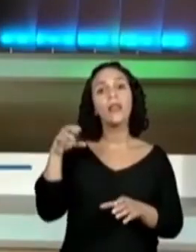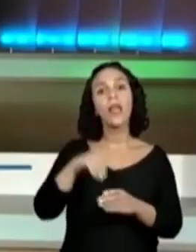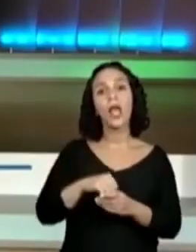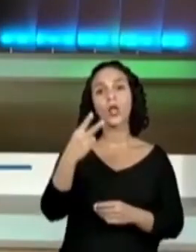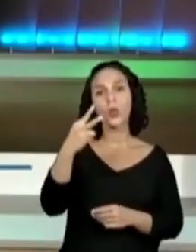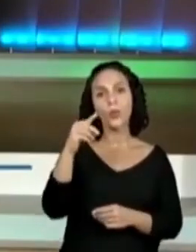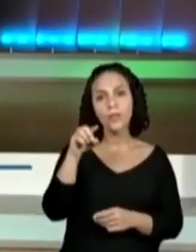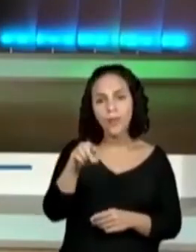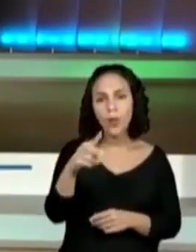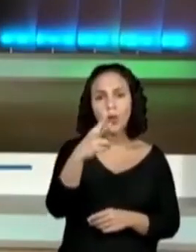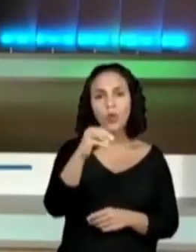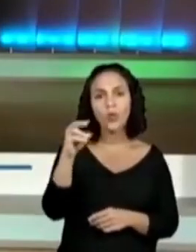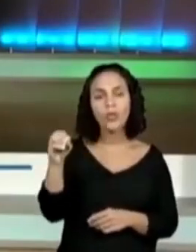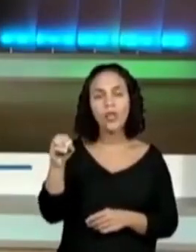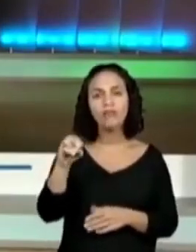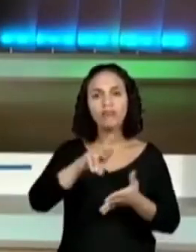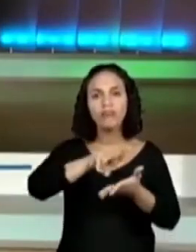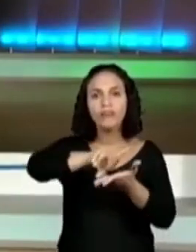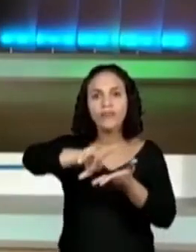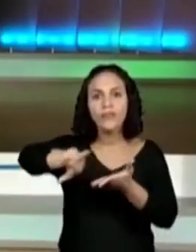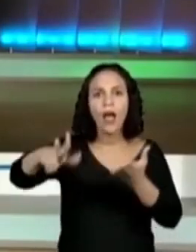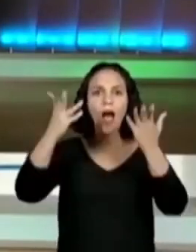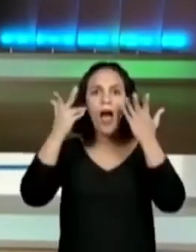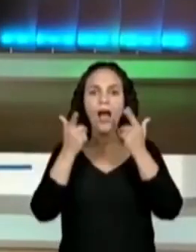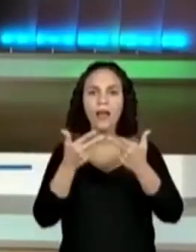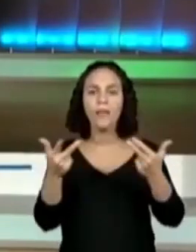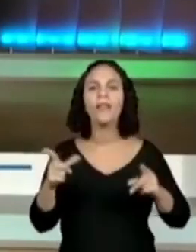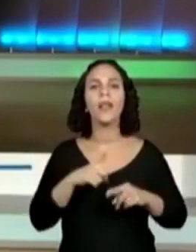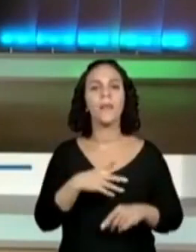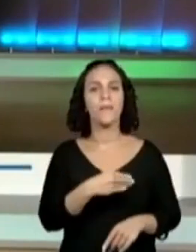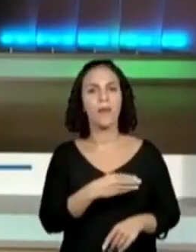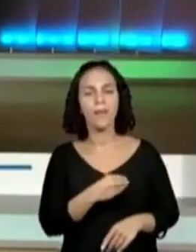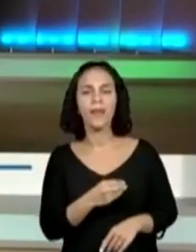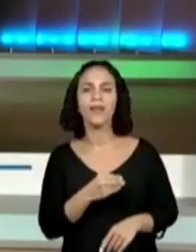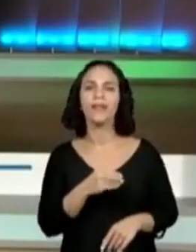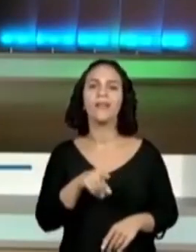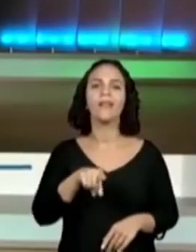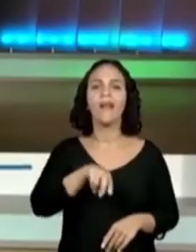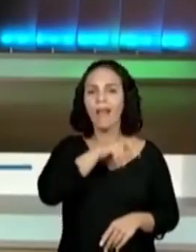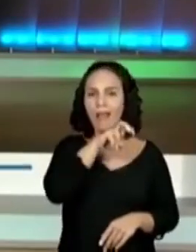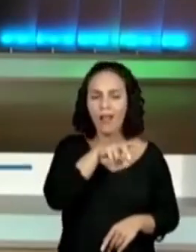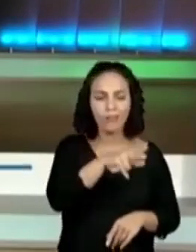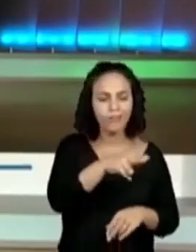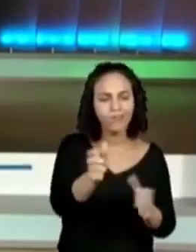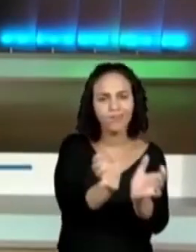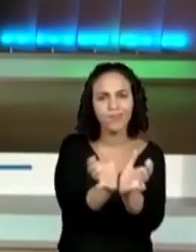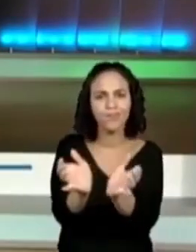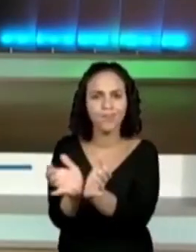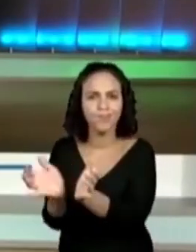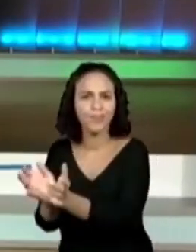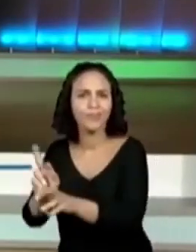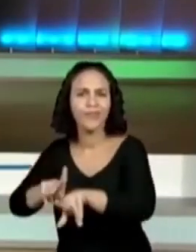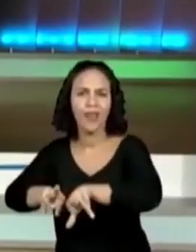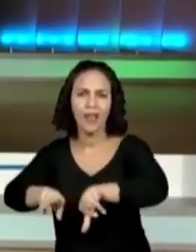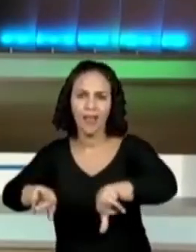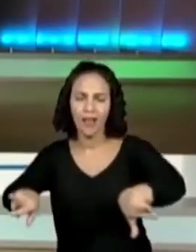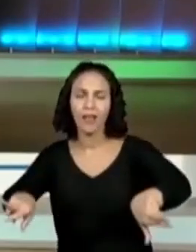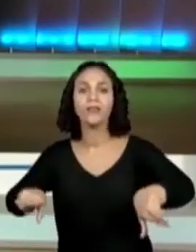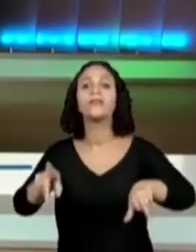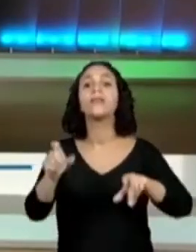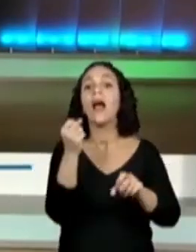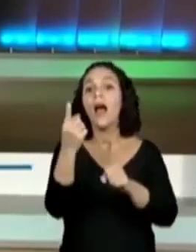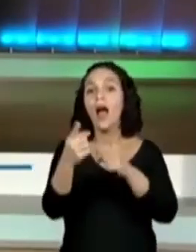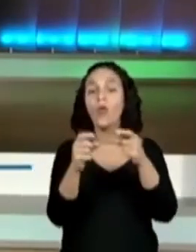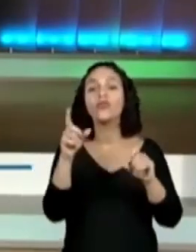espécies de animais diferentes. Mamíferos, répteis, anfíbios, de várias classes. E entre animais em